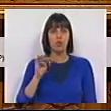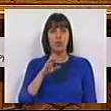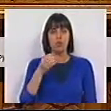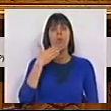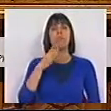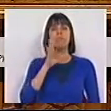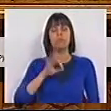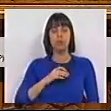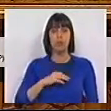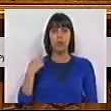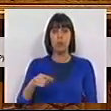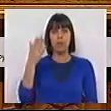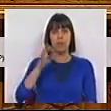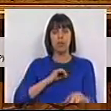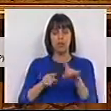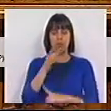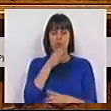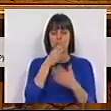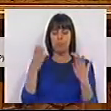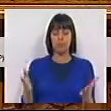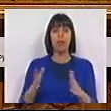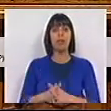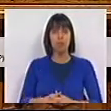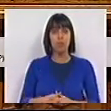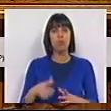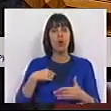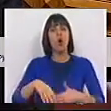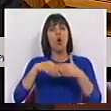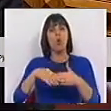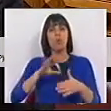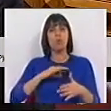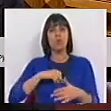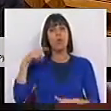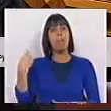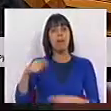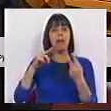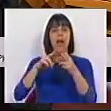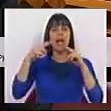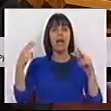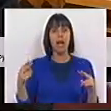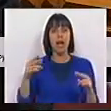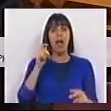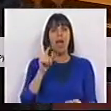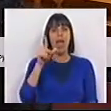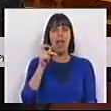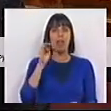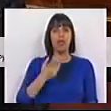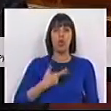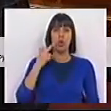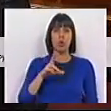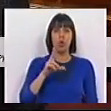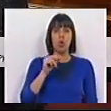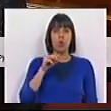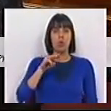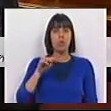Muito obrigada Sr. Presidente, Sras. e Srs. Deputados. Cumprimento os Srs. Presidentes da Câmara Municipal de Elvas, Dr. Nuno